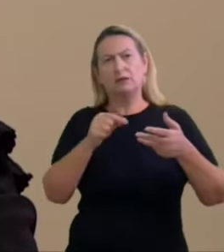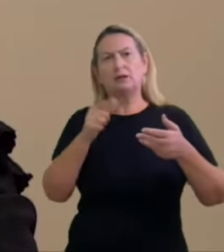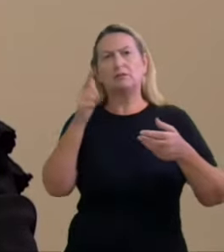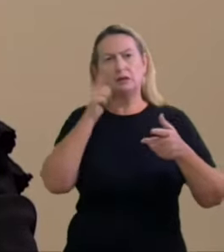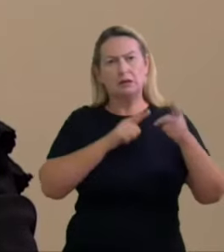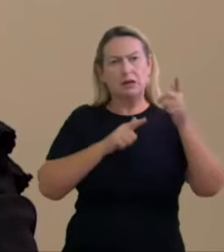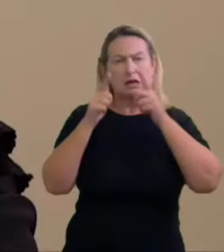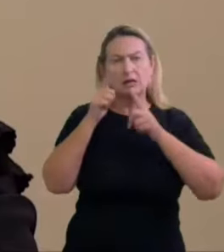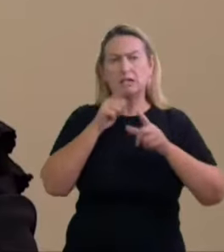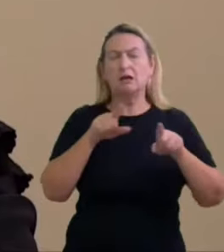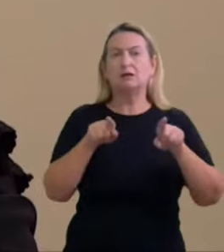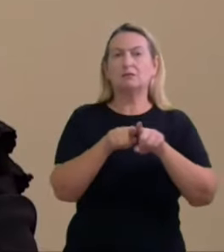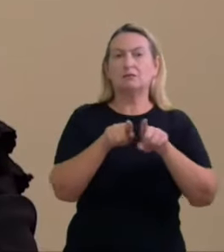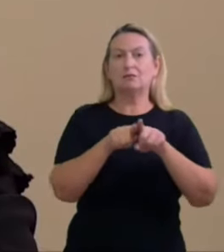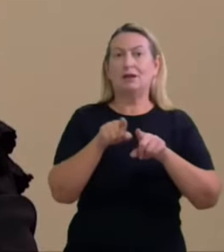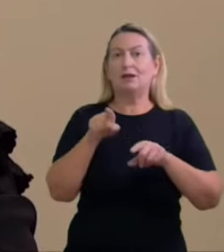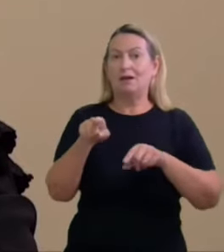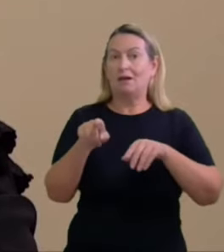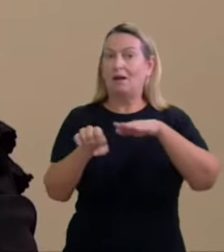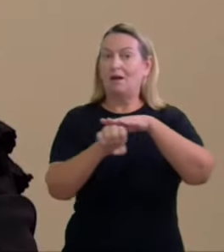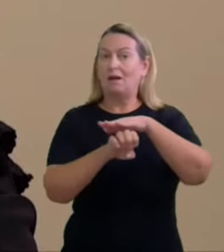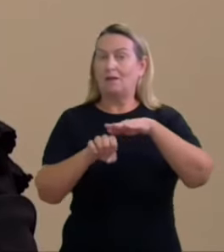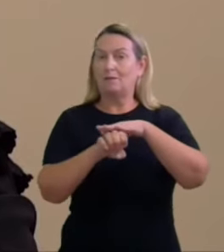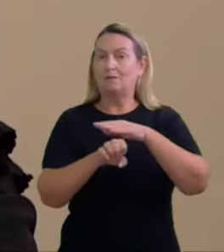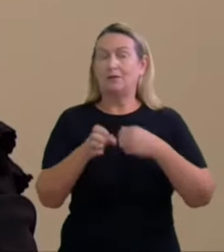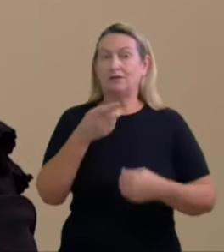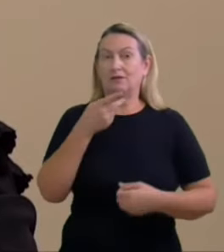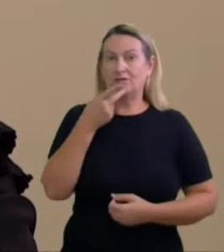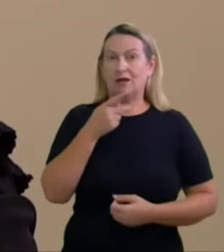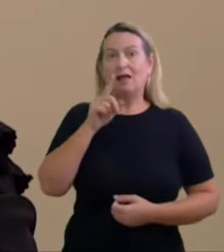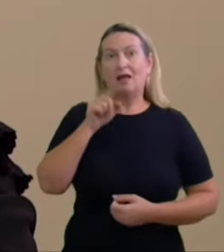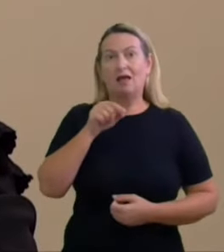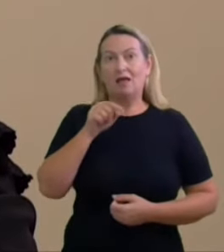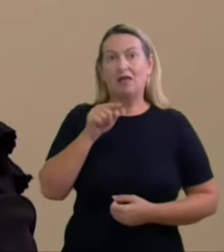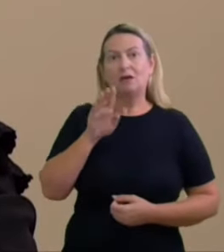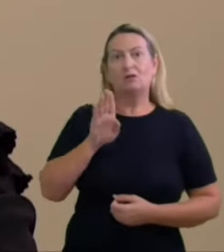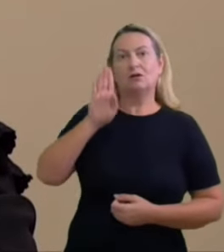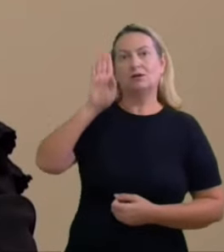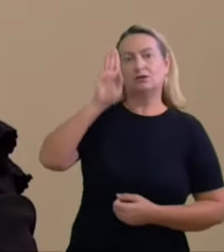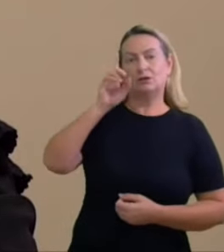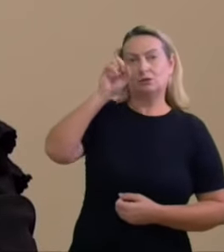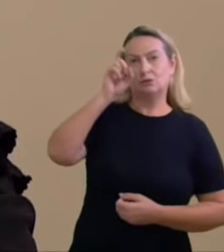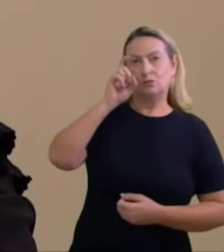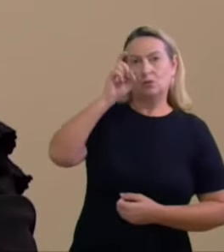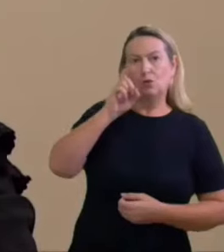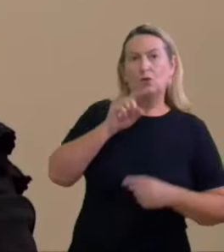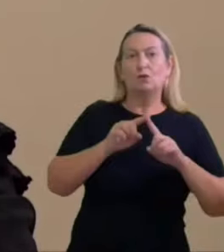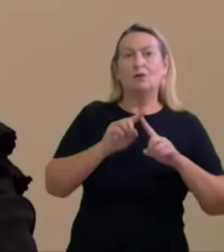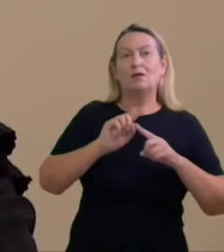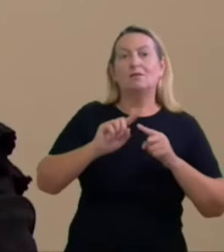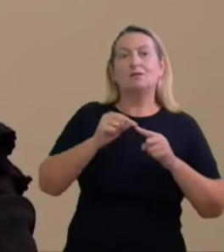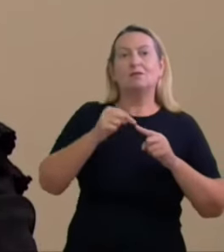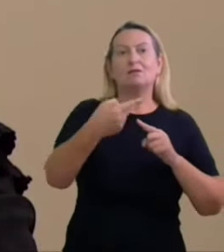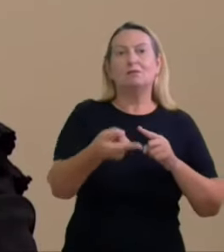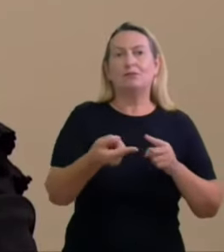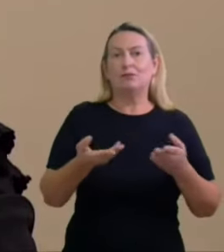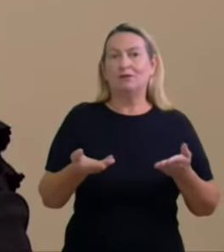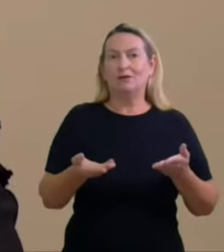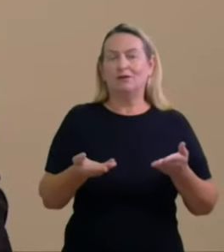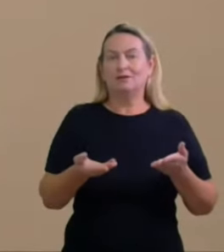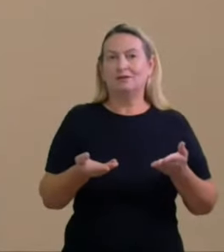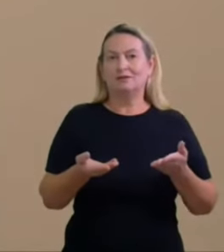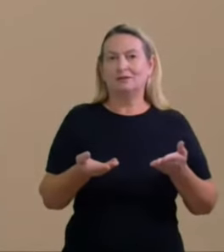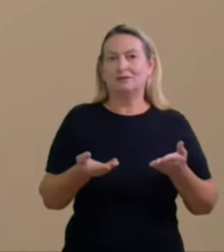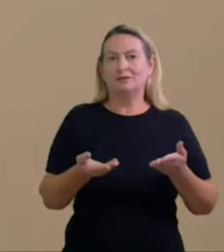menciona Sérgio Moro talvez por estratégia postulatória a vez que nenhum serviço a ele constava do contrato e a moratória e a monitória tipo da demanda absolutamente